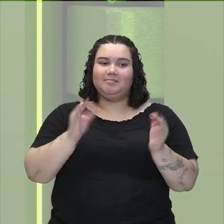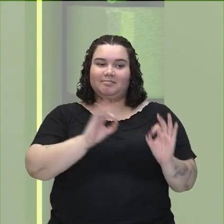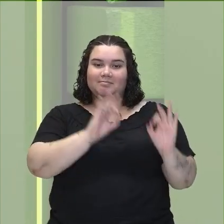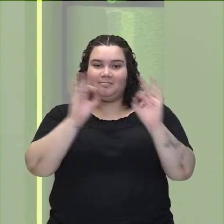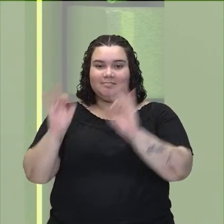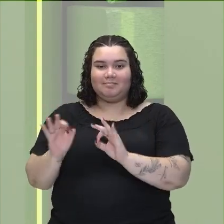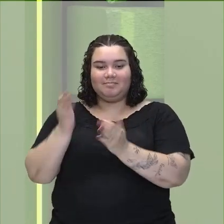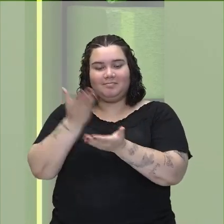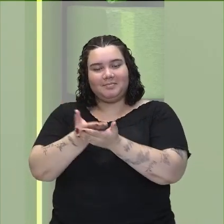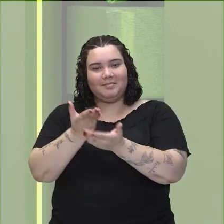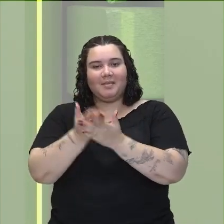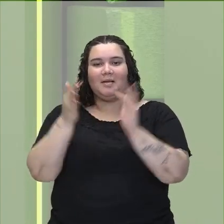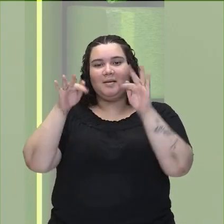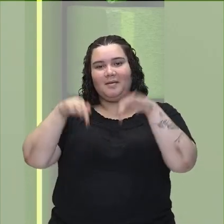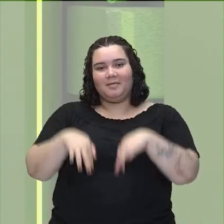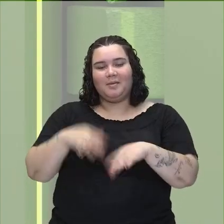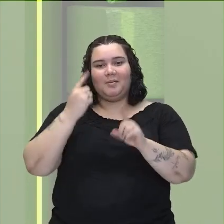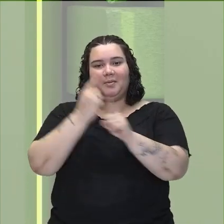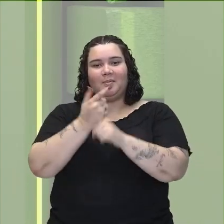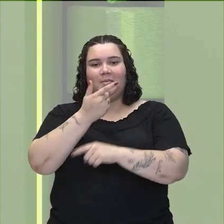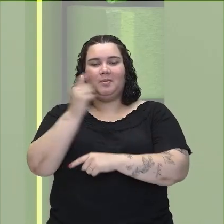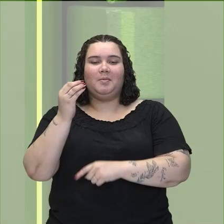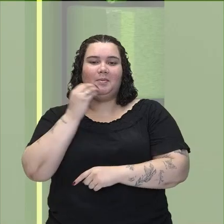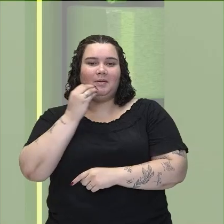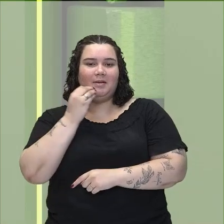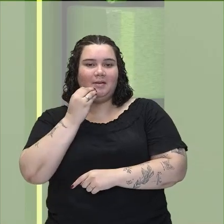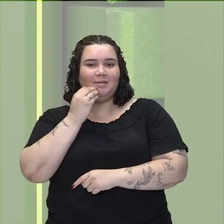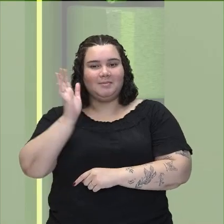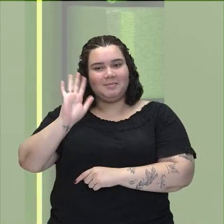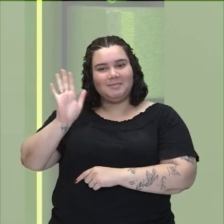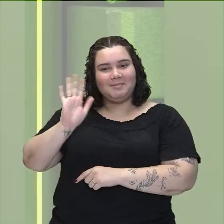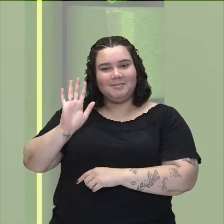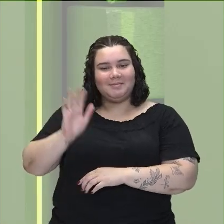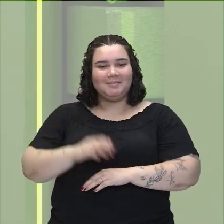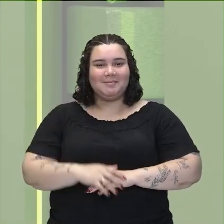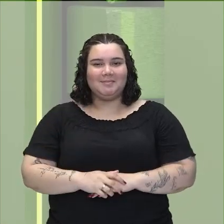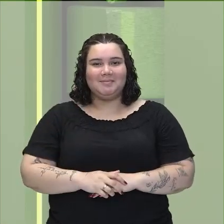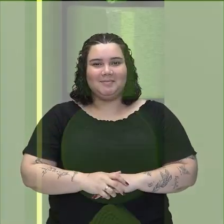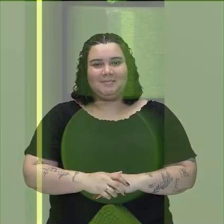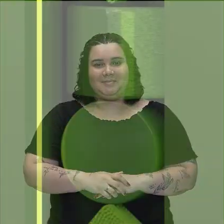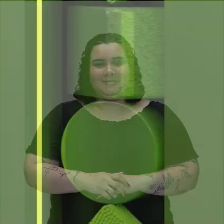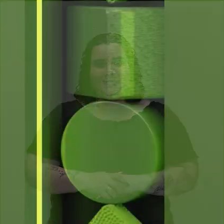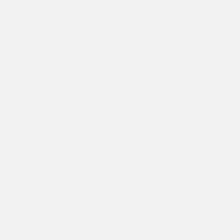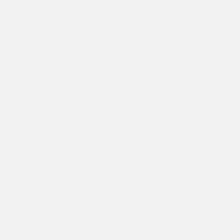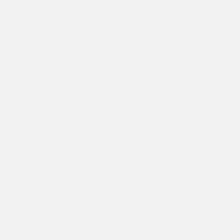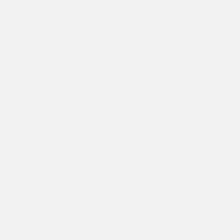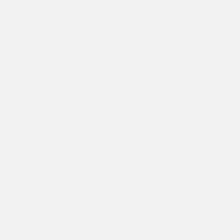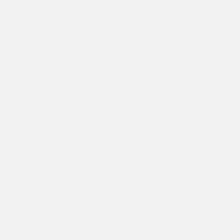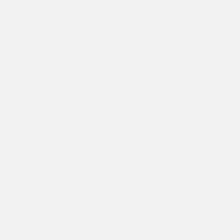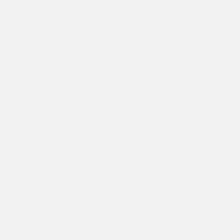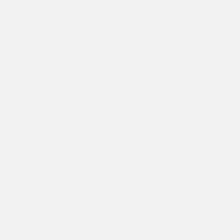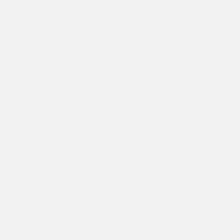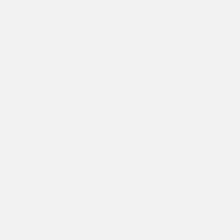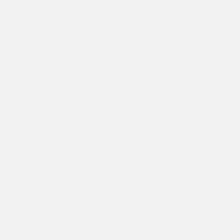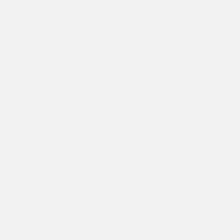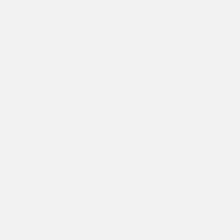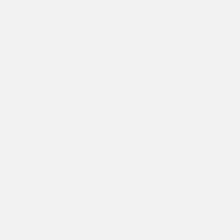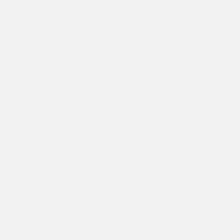essa aula vai ficando por aqui. Nós nos vemos numa próxima oportunidade. Fui! Fui!